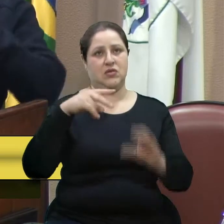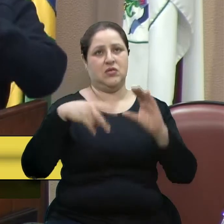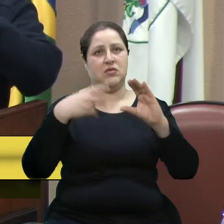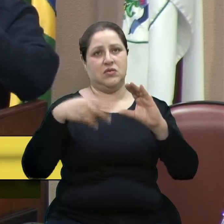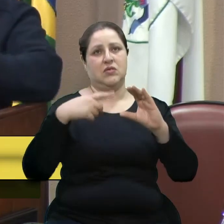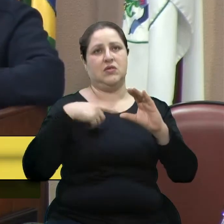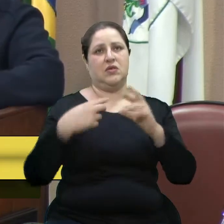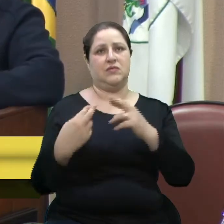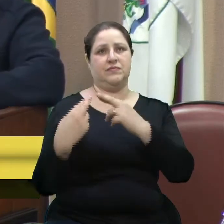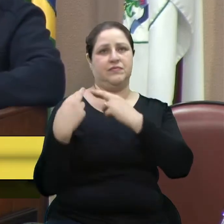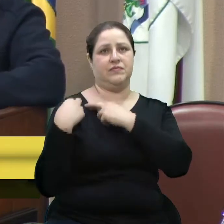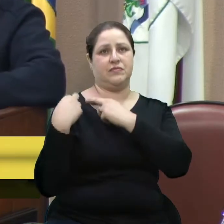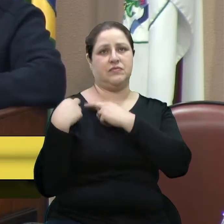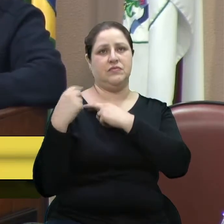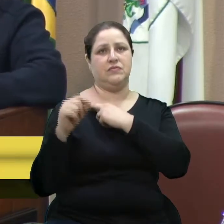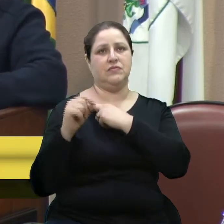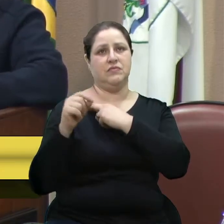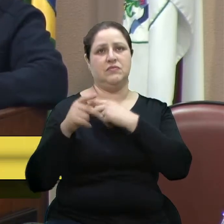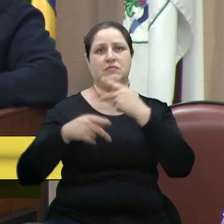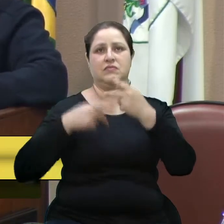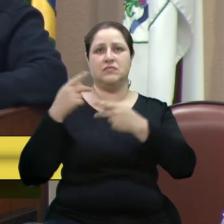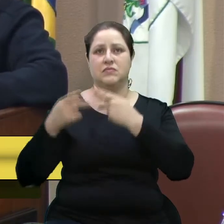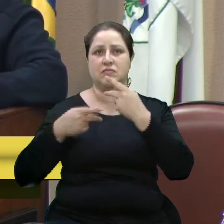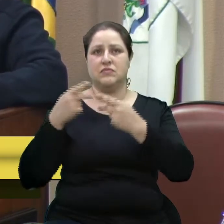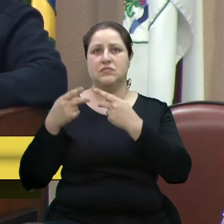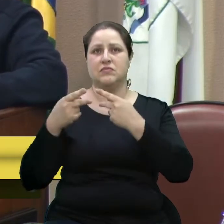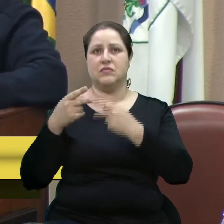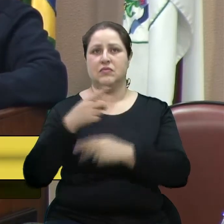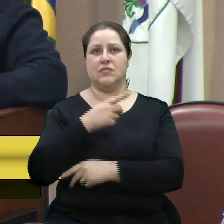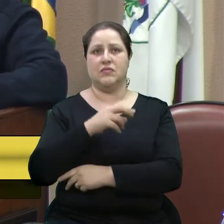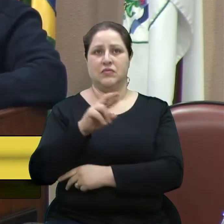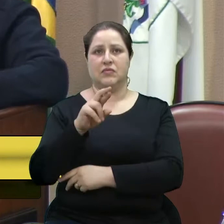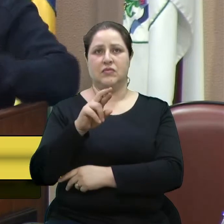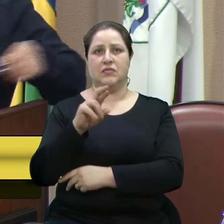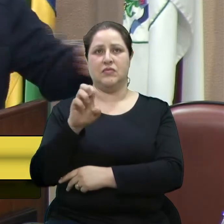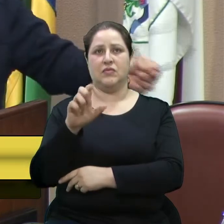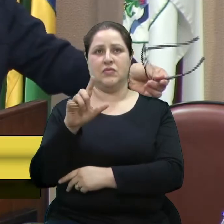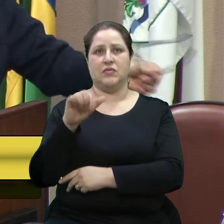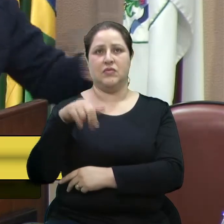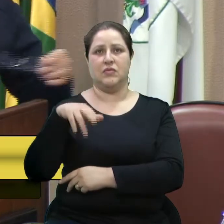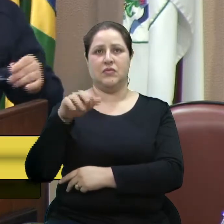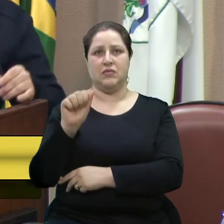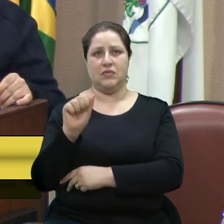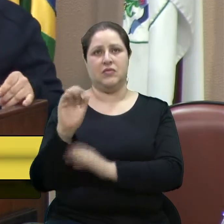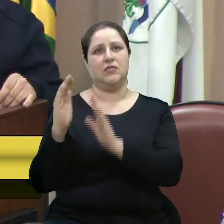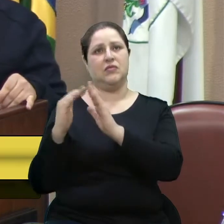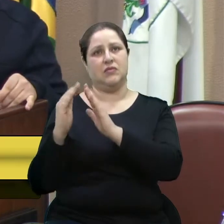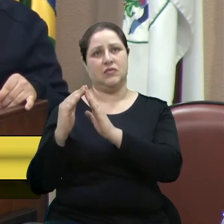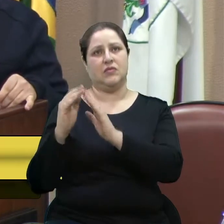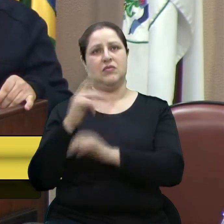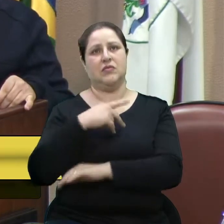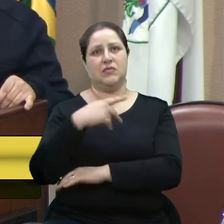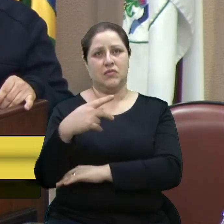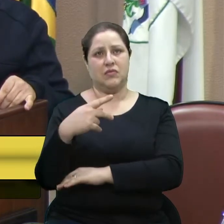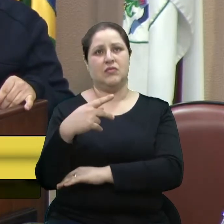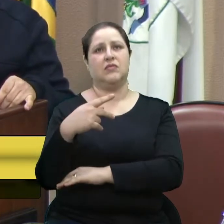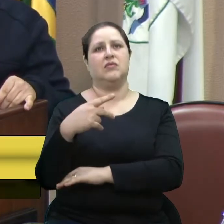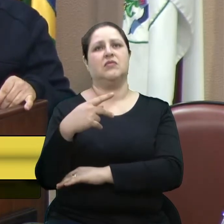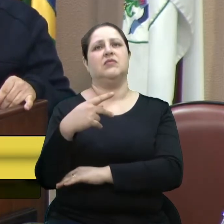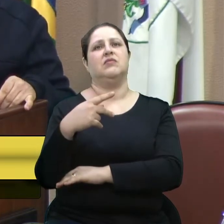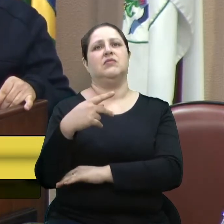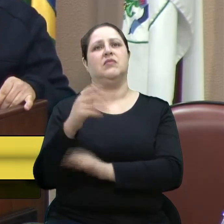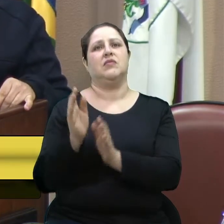prerrogativa de falar com a diretora Eliana da Casa, com o presidente, com a mesa diretora, para entrar requerimento, vereador.